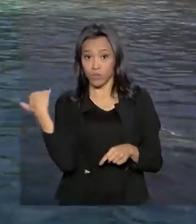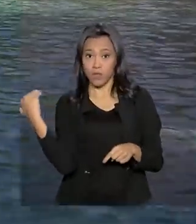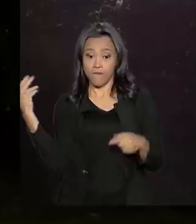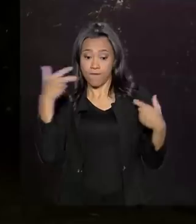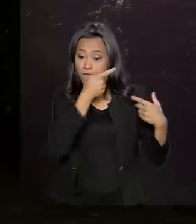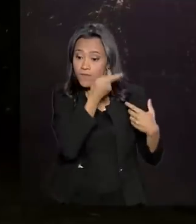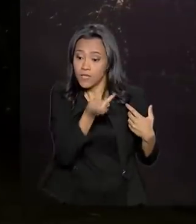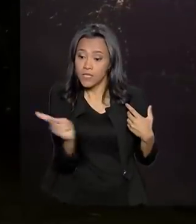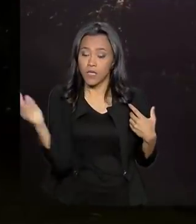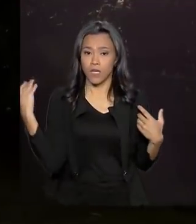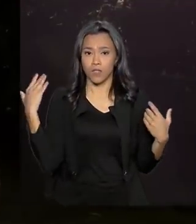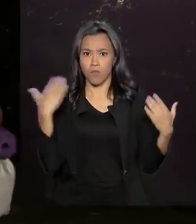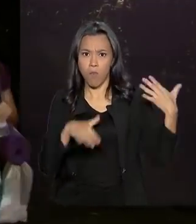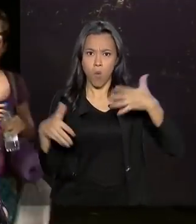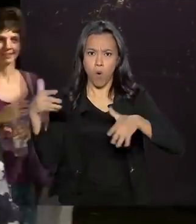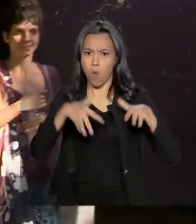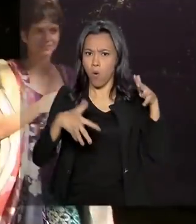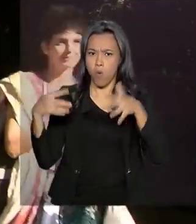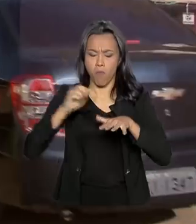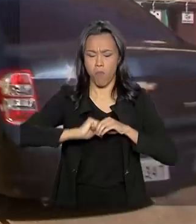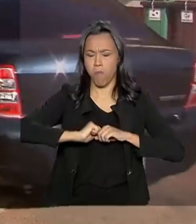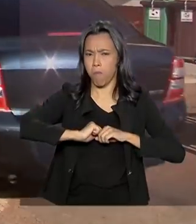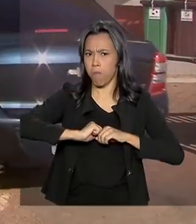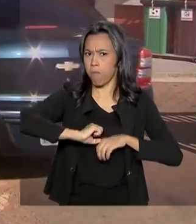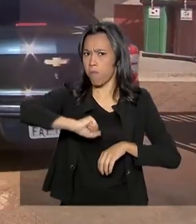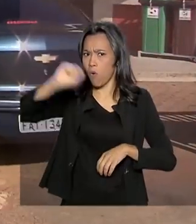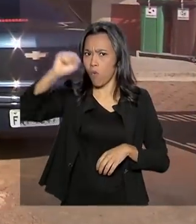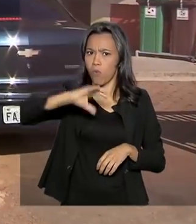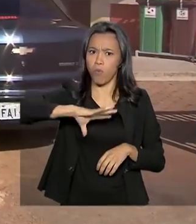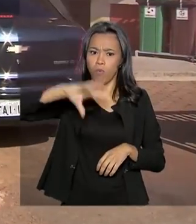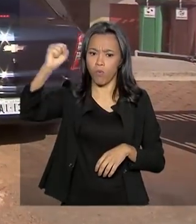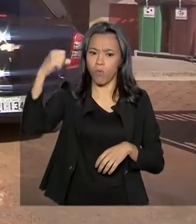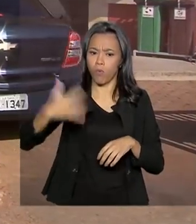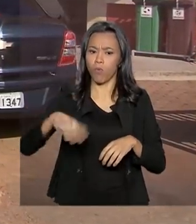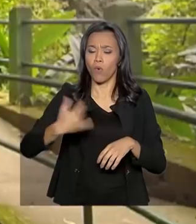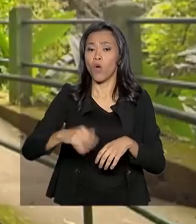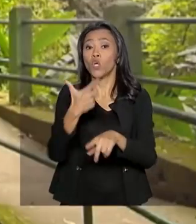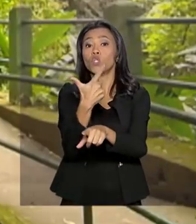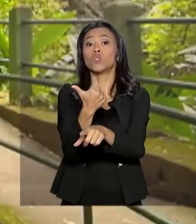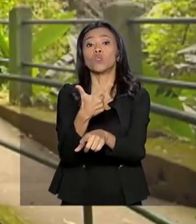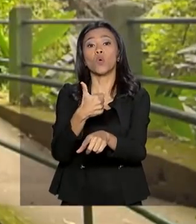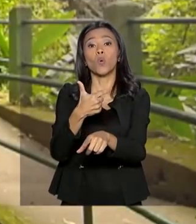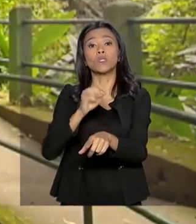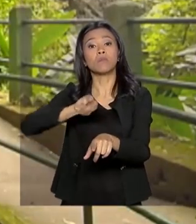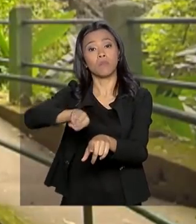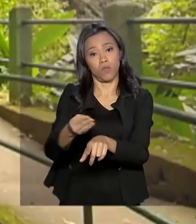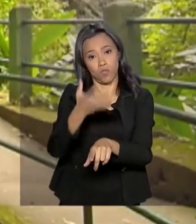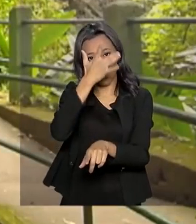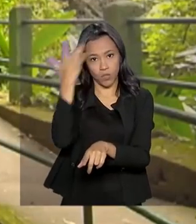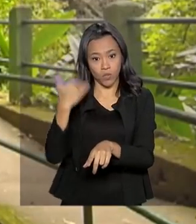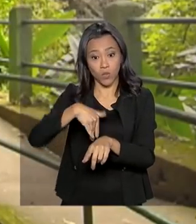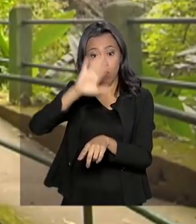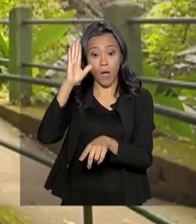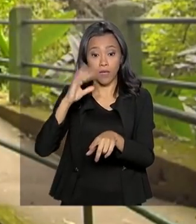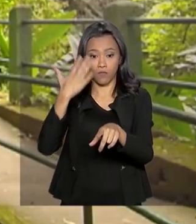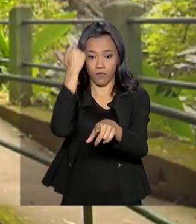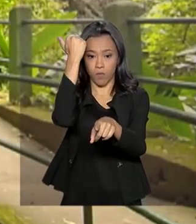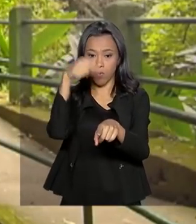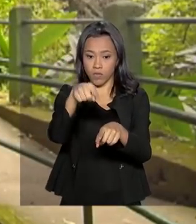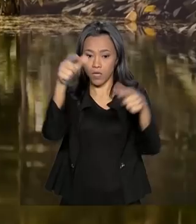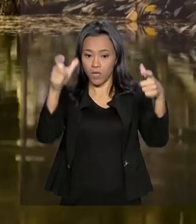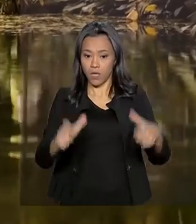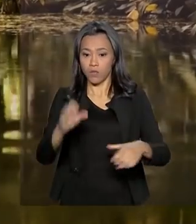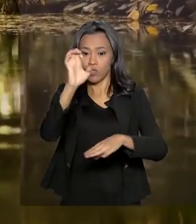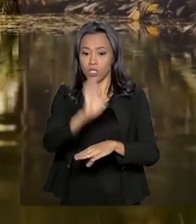nacionais bateu recorde. Foram mais de 12 milhões de pessoas. O mais popular é o da Tijuca, no Rio de